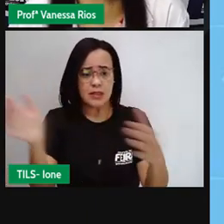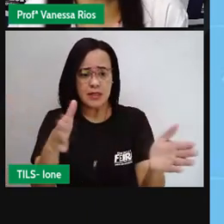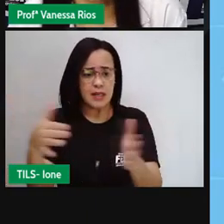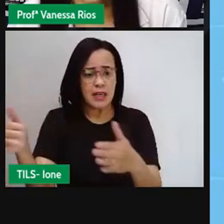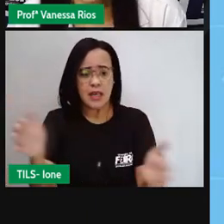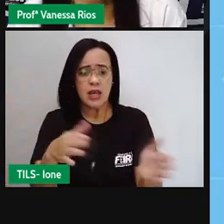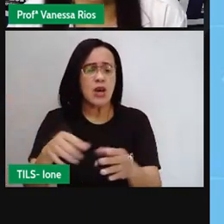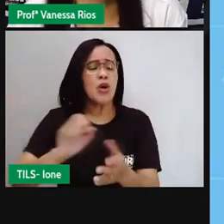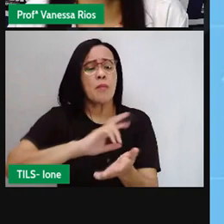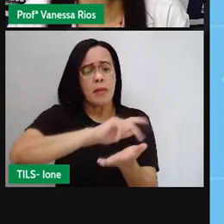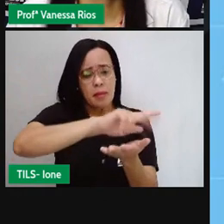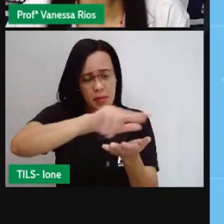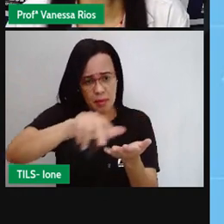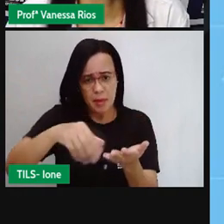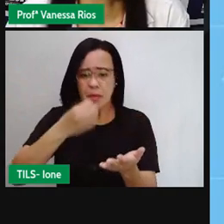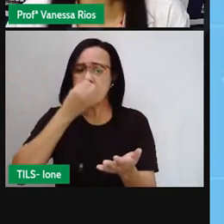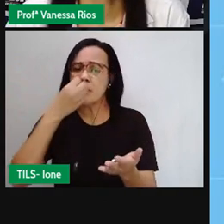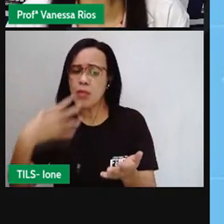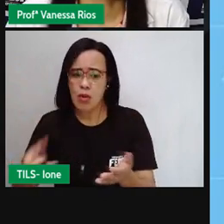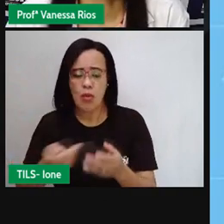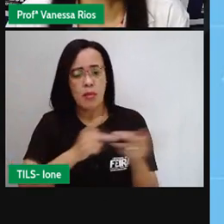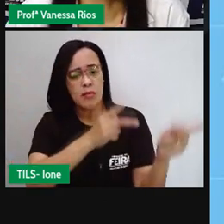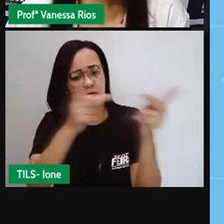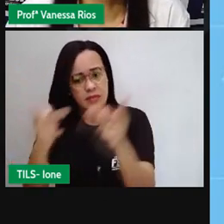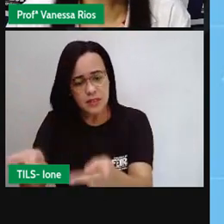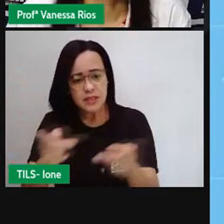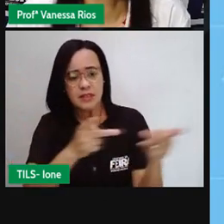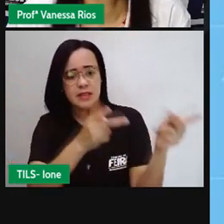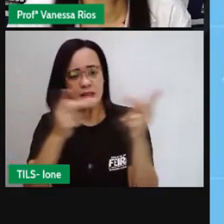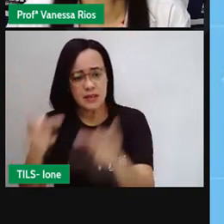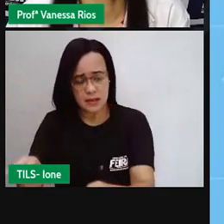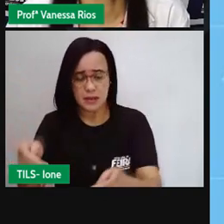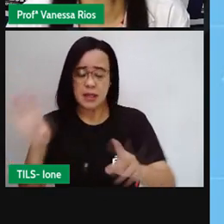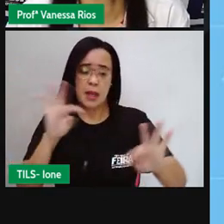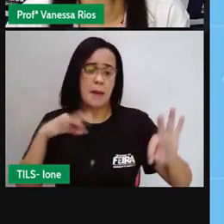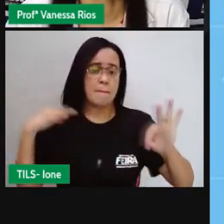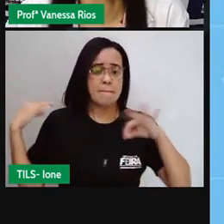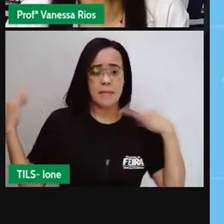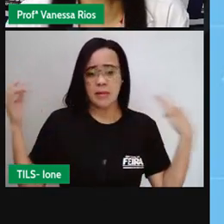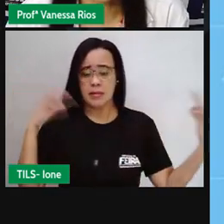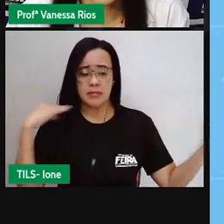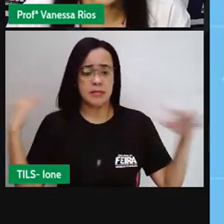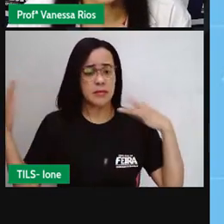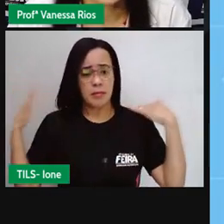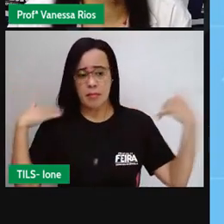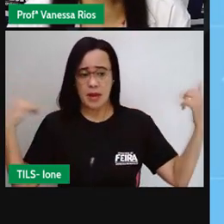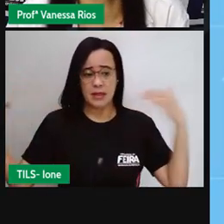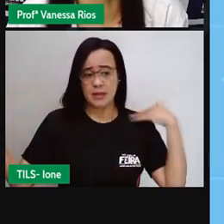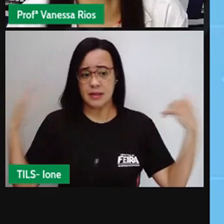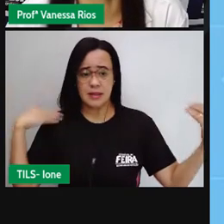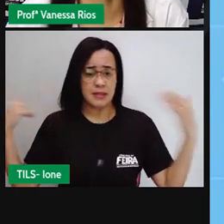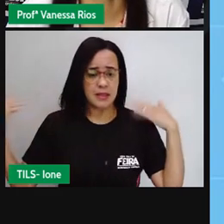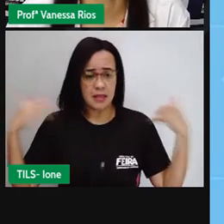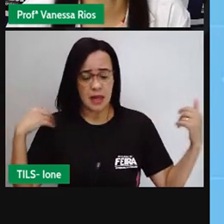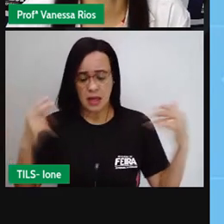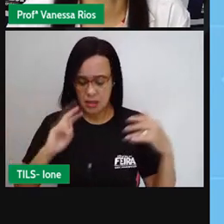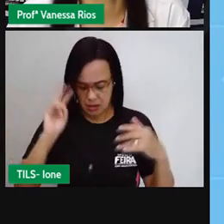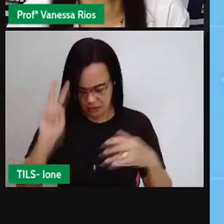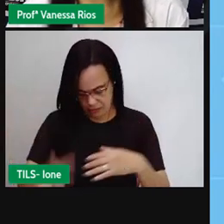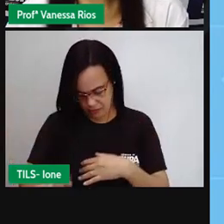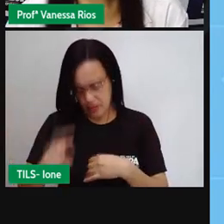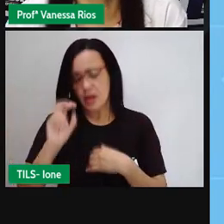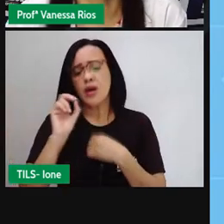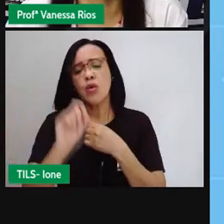visitar, para passear. E em relação a pontos turísticos, a gente observa, na realidade, que existem muitos